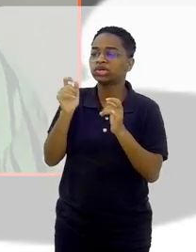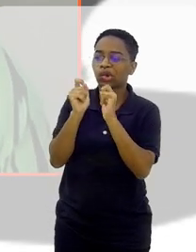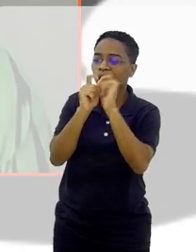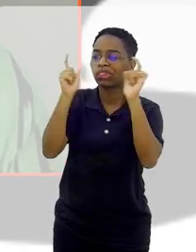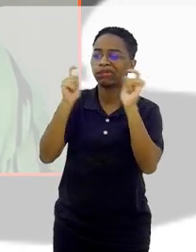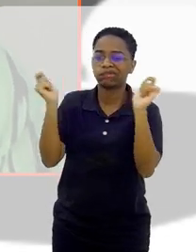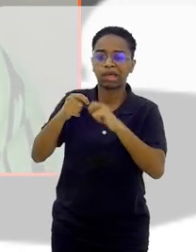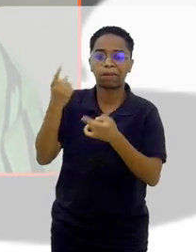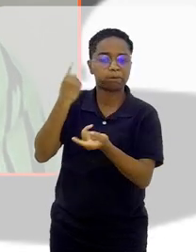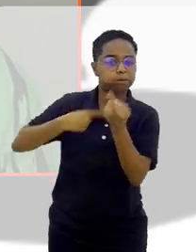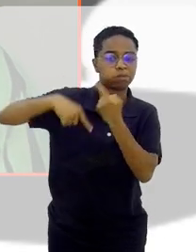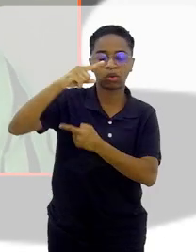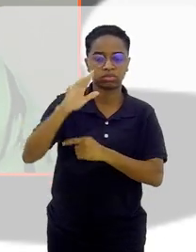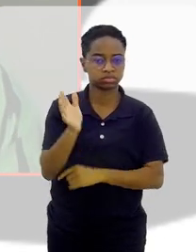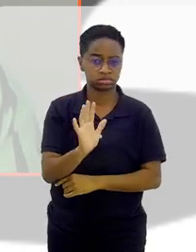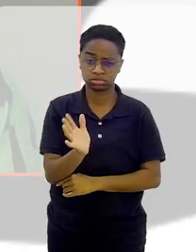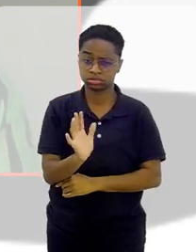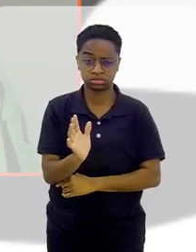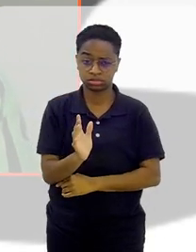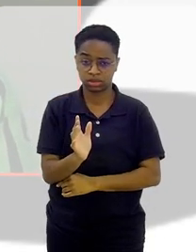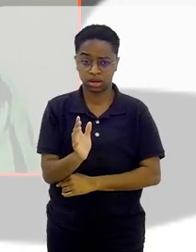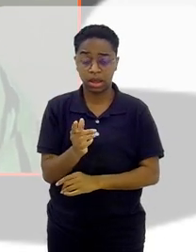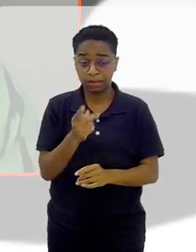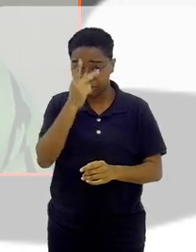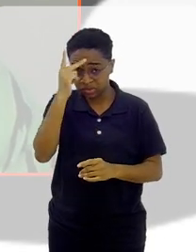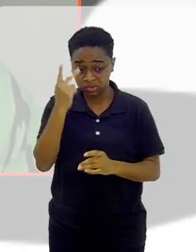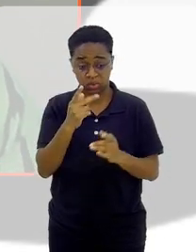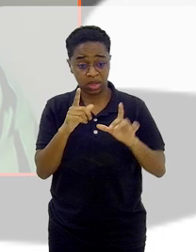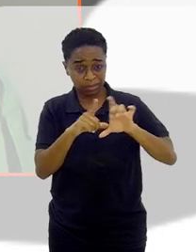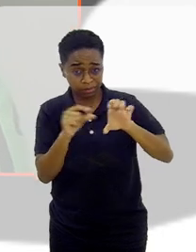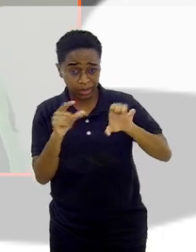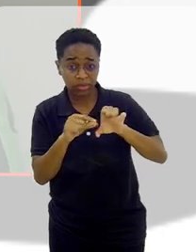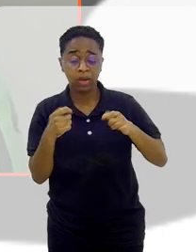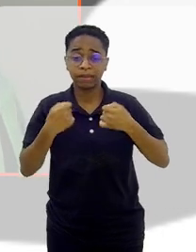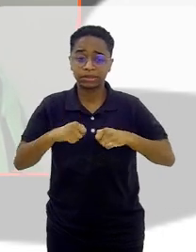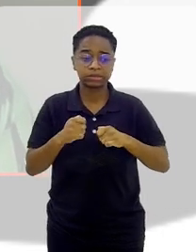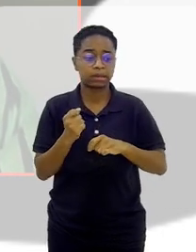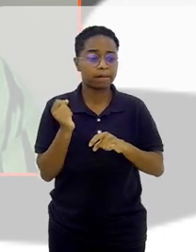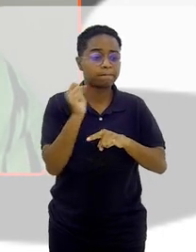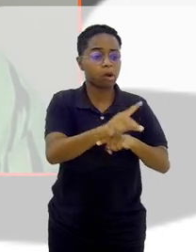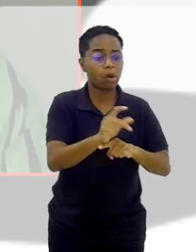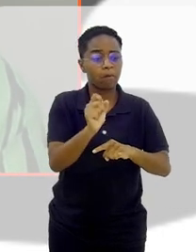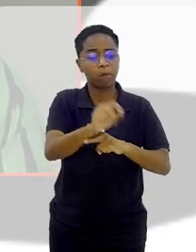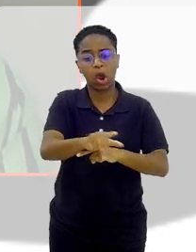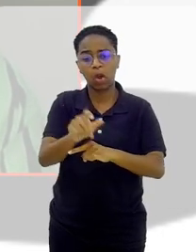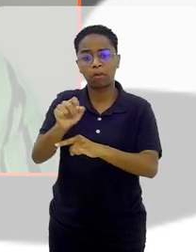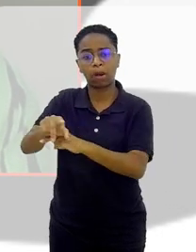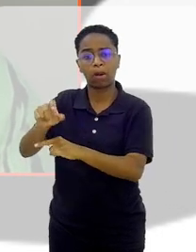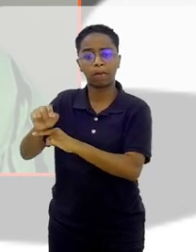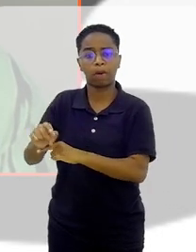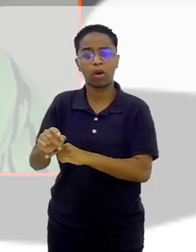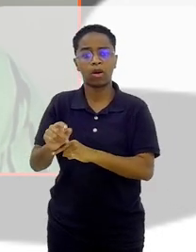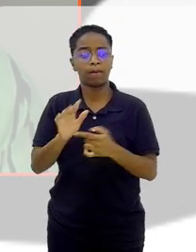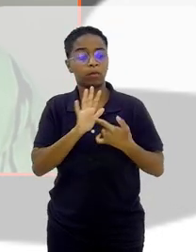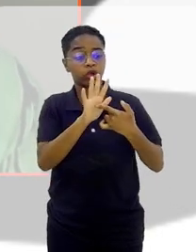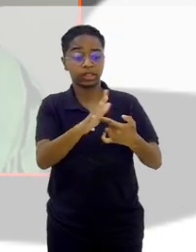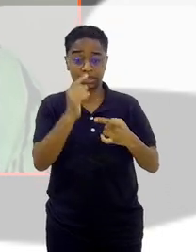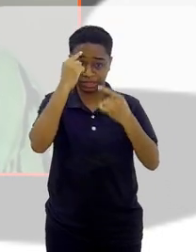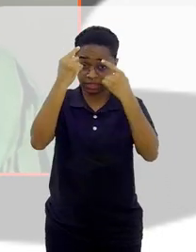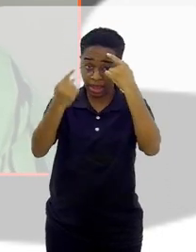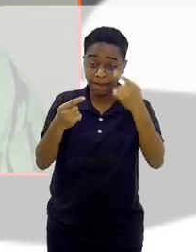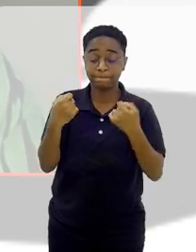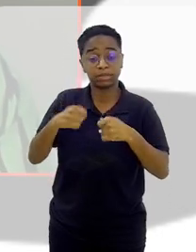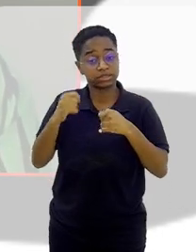um grande empreendedor. Não é isso. O pequeno empreendedor, ele tem que ir lá, ele tem que vender a sua ideia, né? Ele tem que